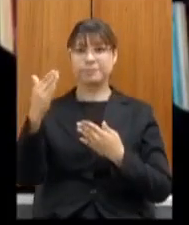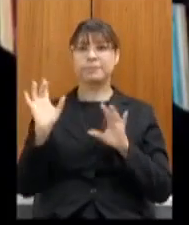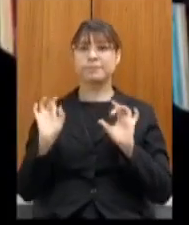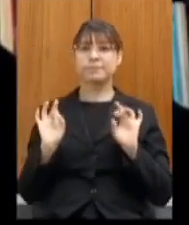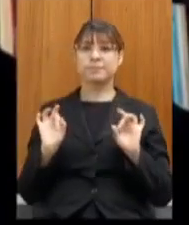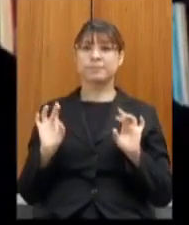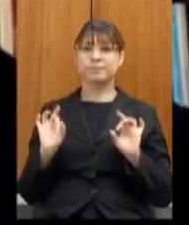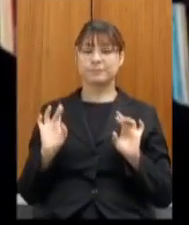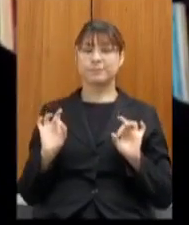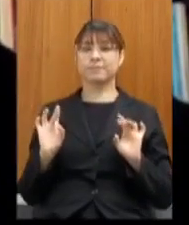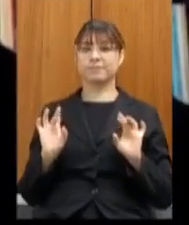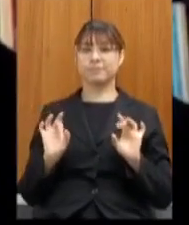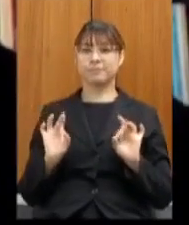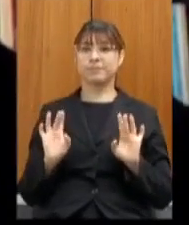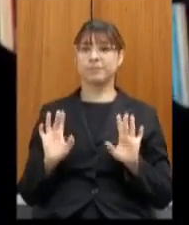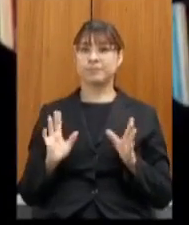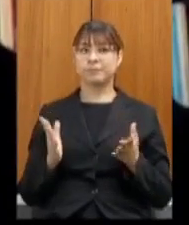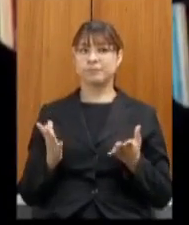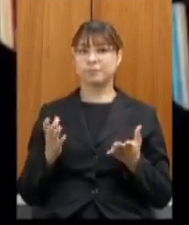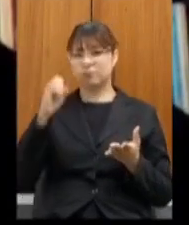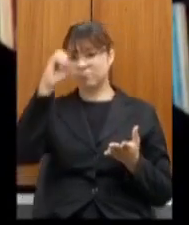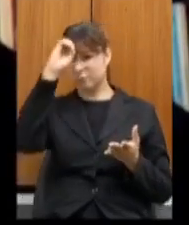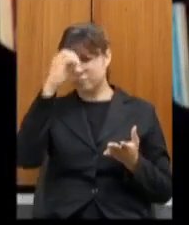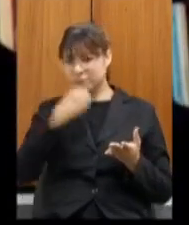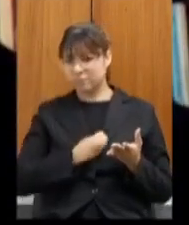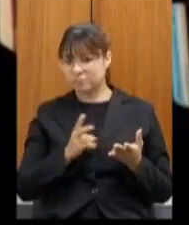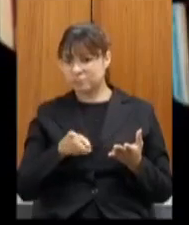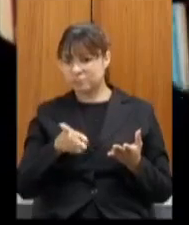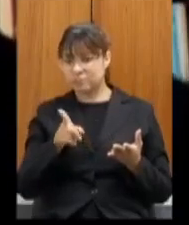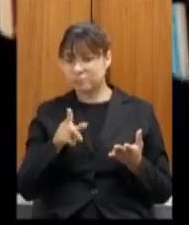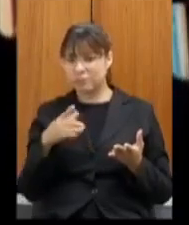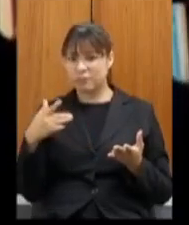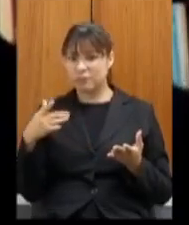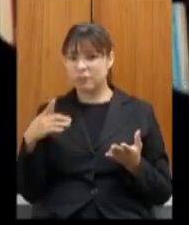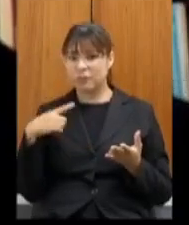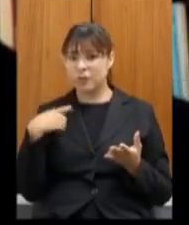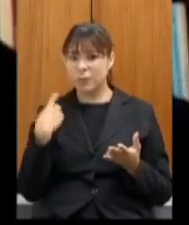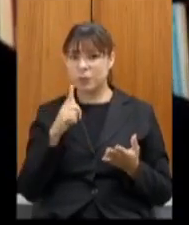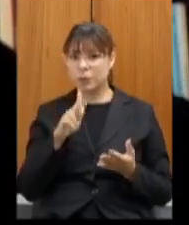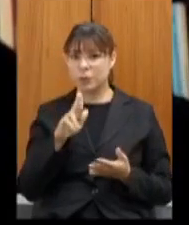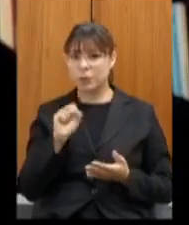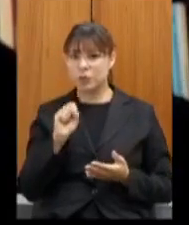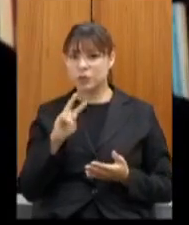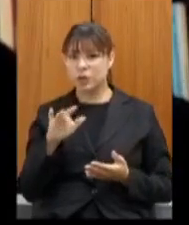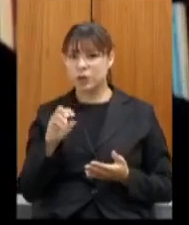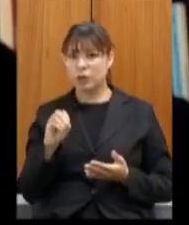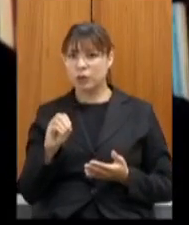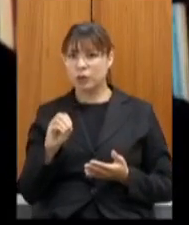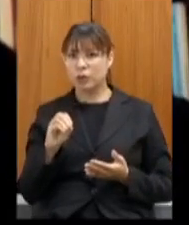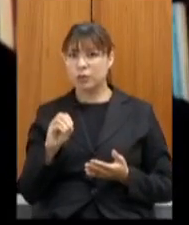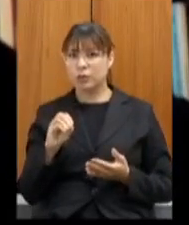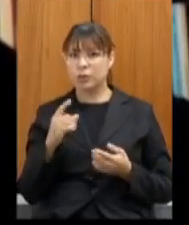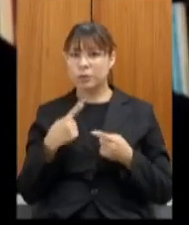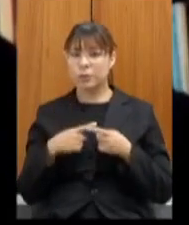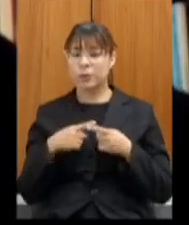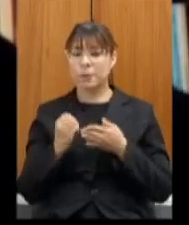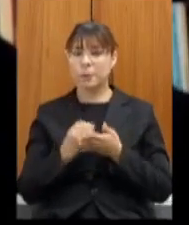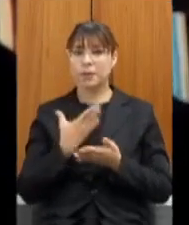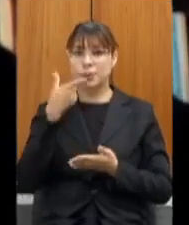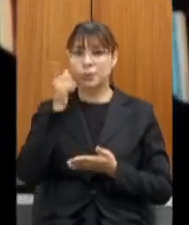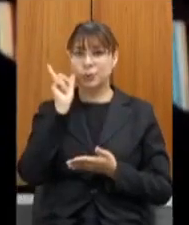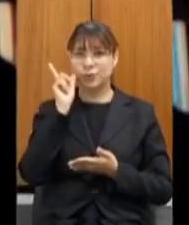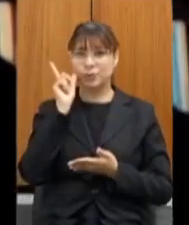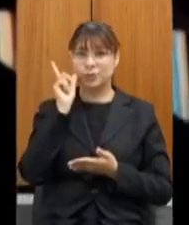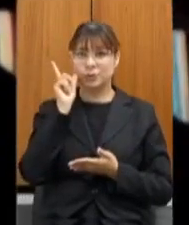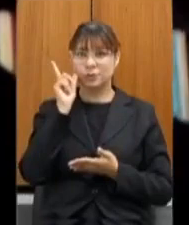especial não sei se está ainda o deputado Gustavo Valadares pela mensagem no dia de ontem estou aqui